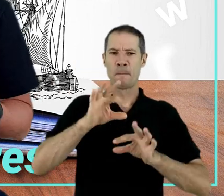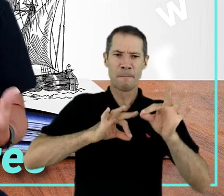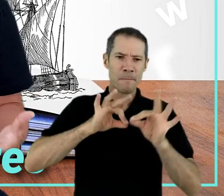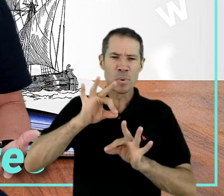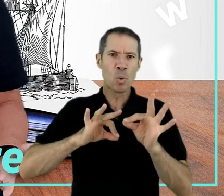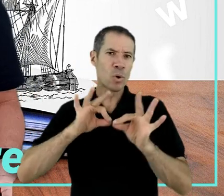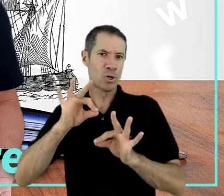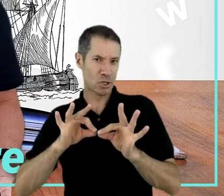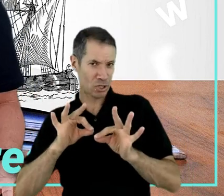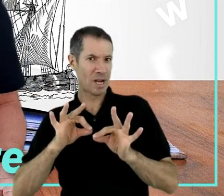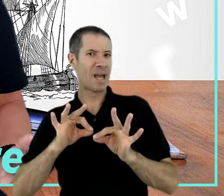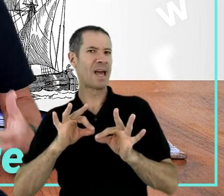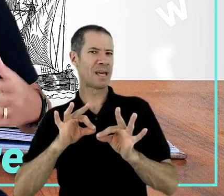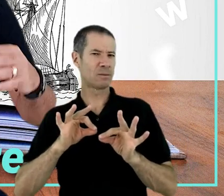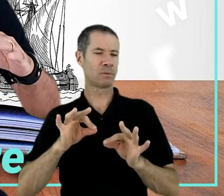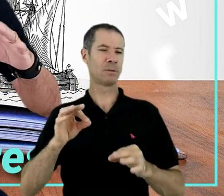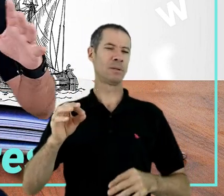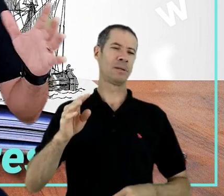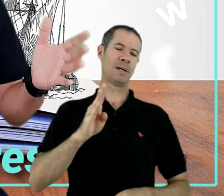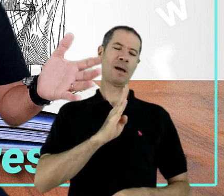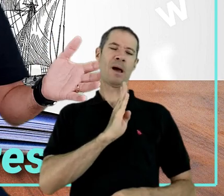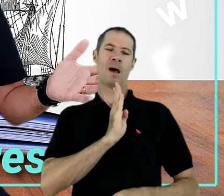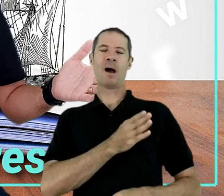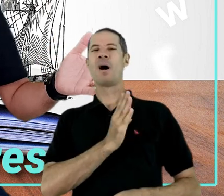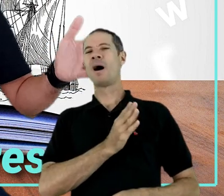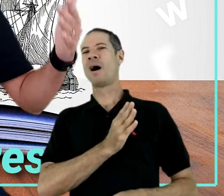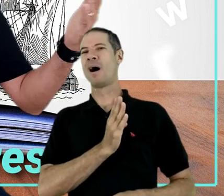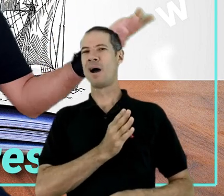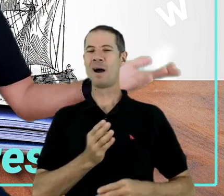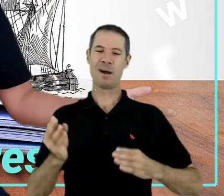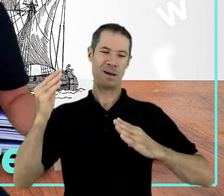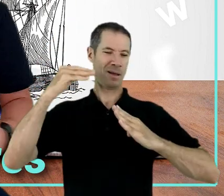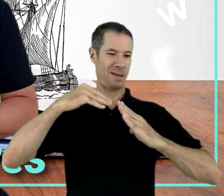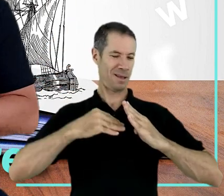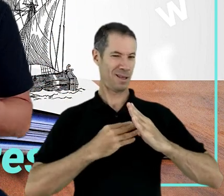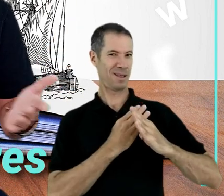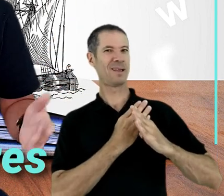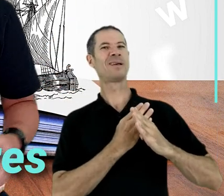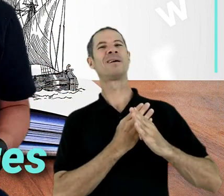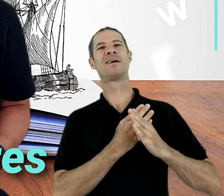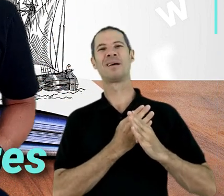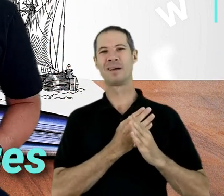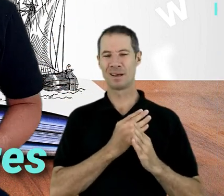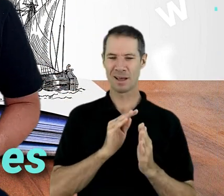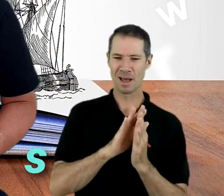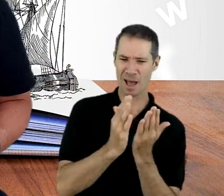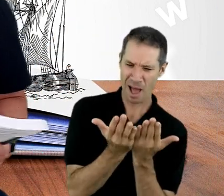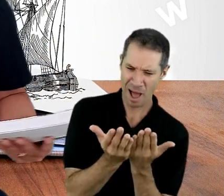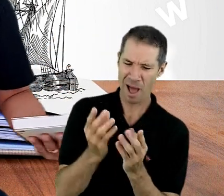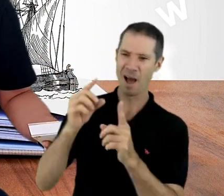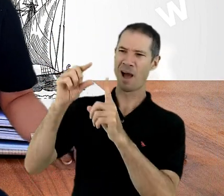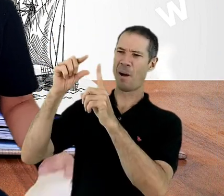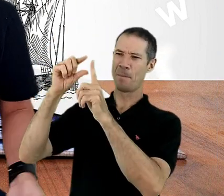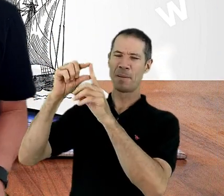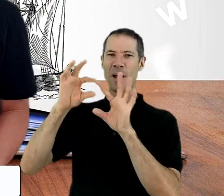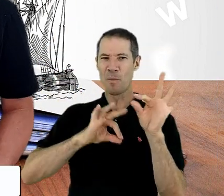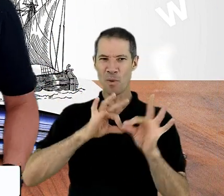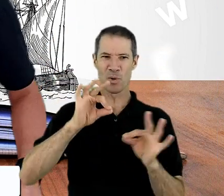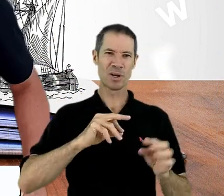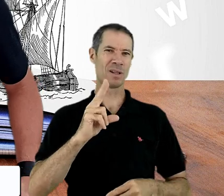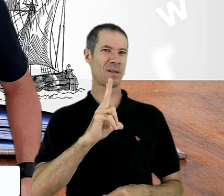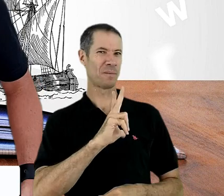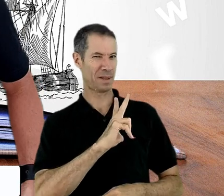Deus fez nascer no nosso coração. Em um determinado dia em que estávamos lendo a vida toda, um projeto pessoal.